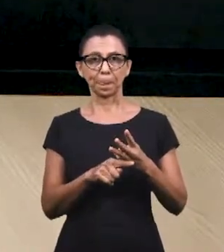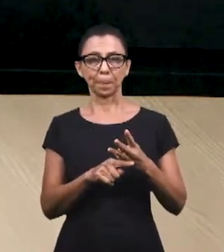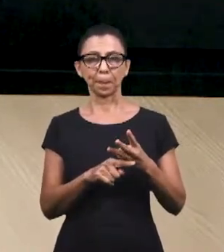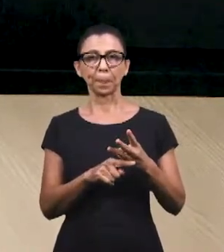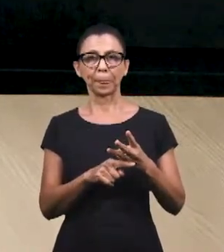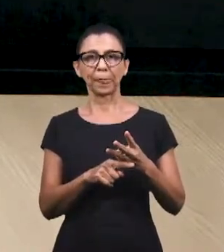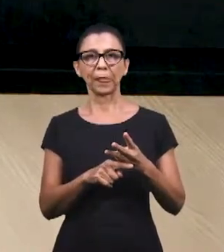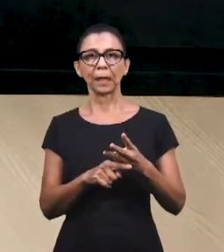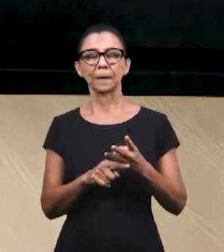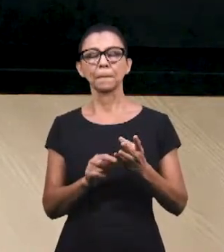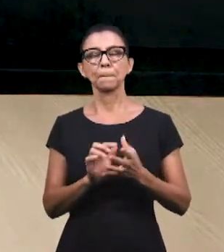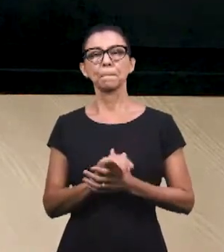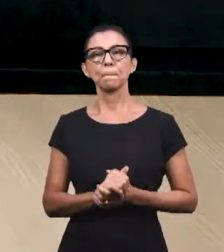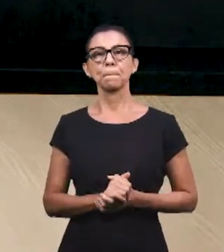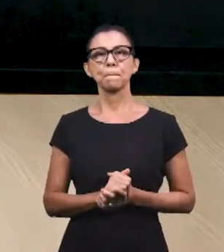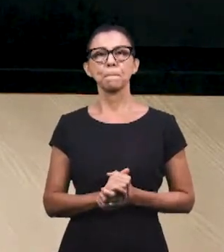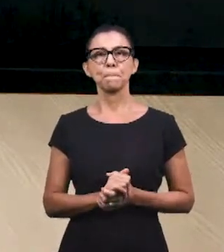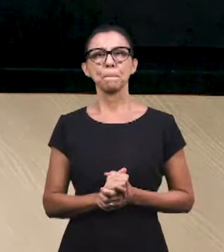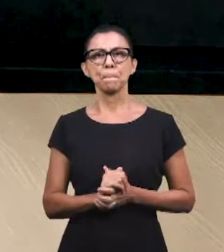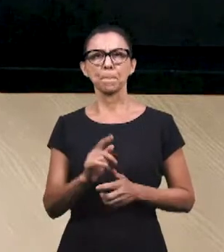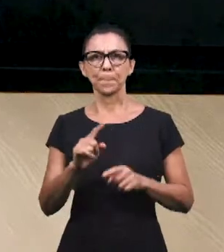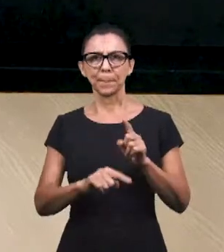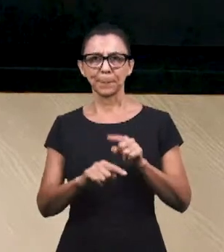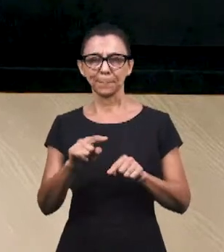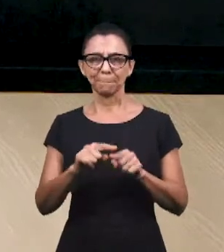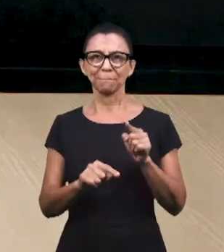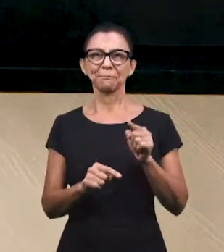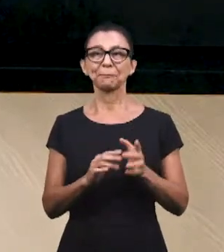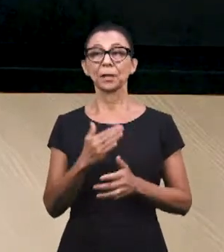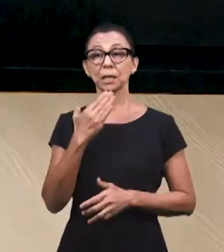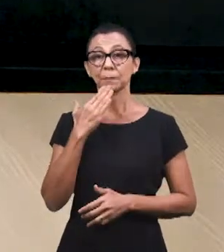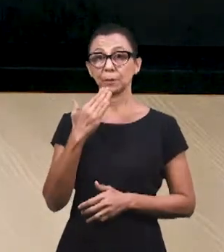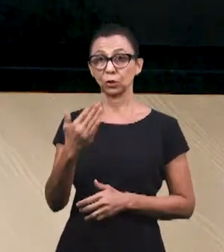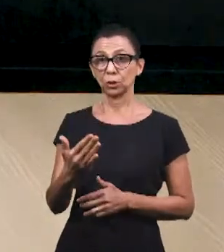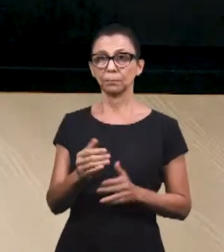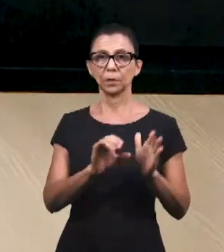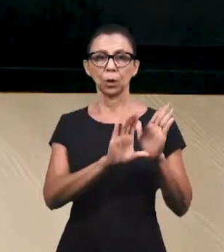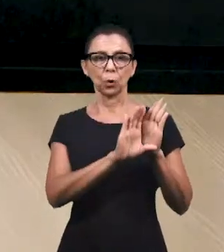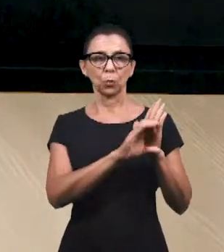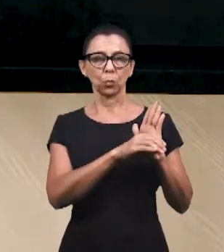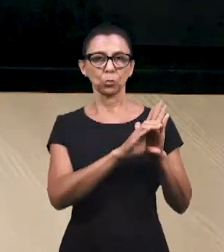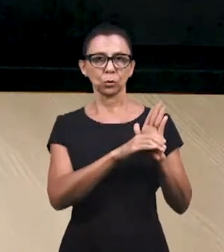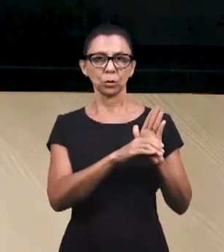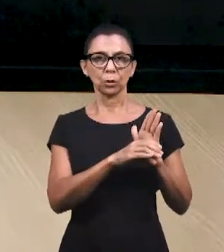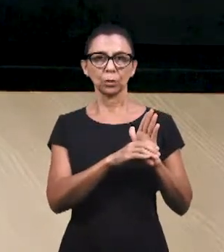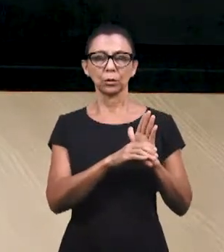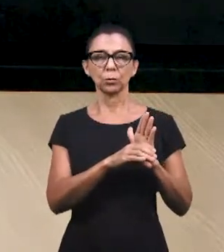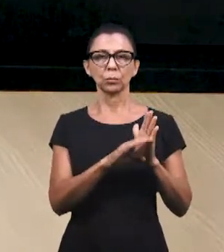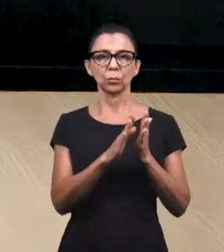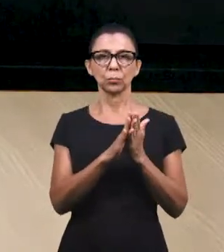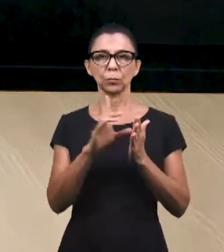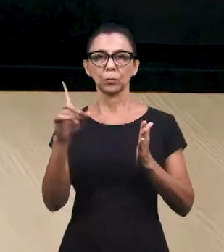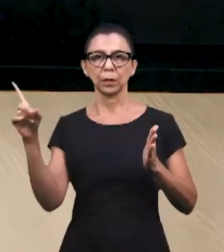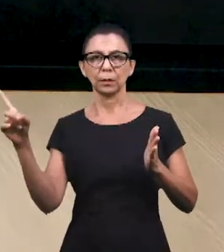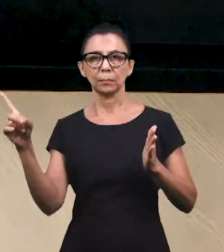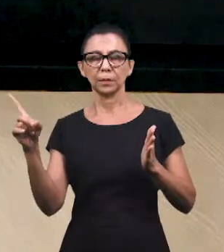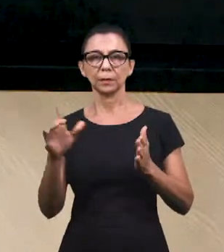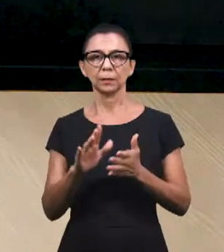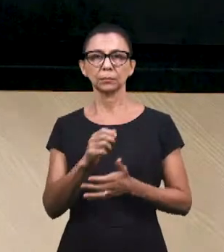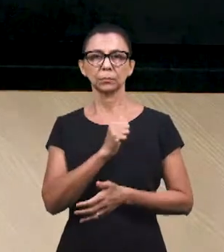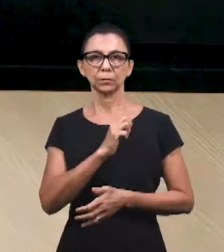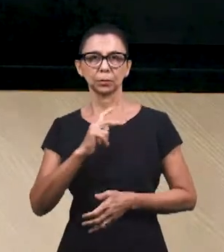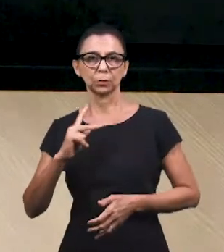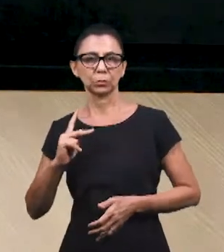são pedidos ali na nossa pergunta, né? A questão do conceito bíblico apostólico, também a